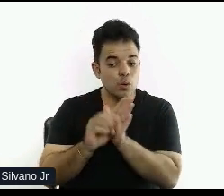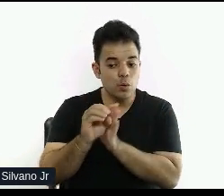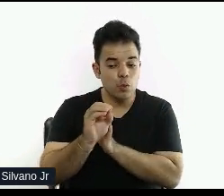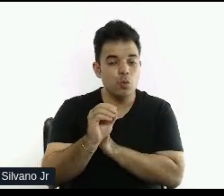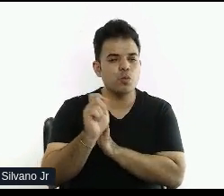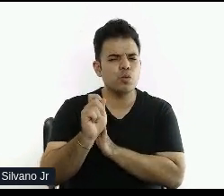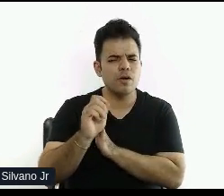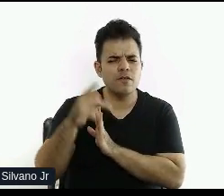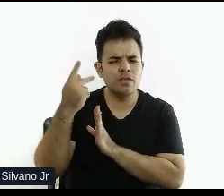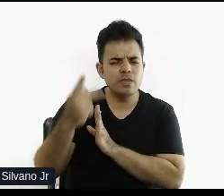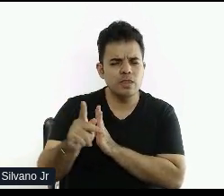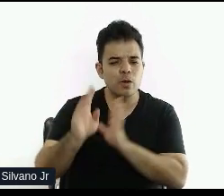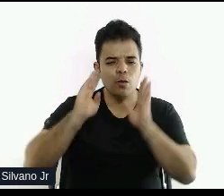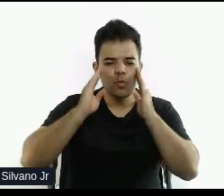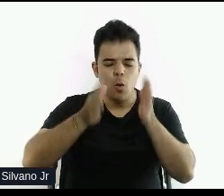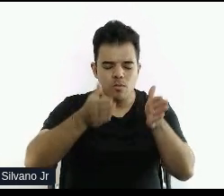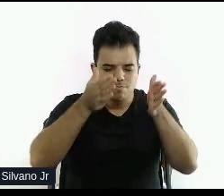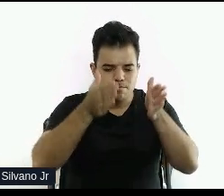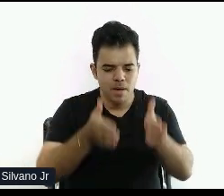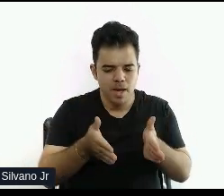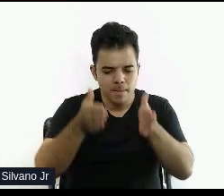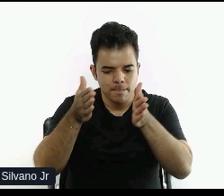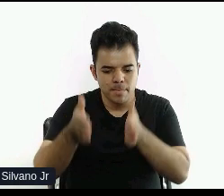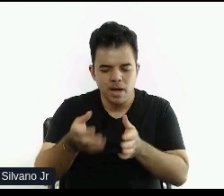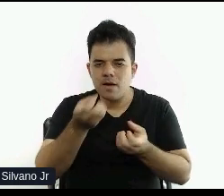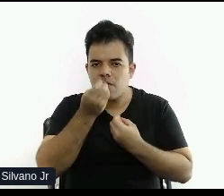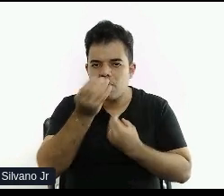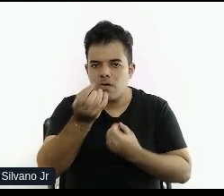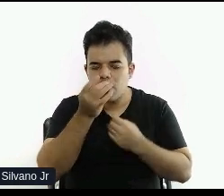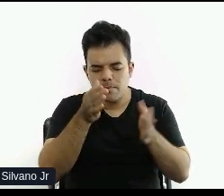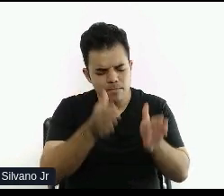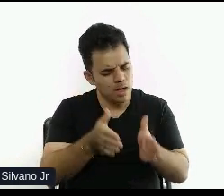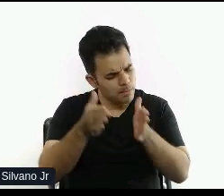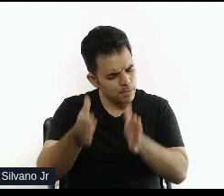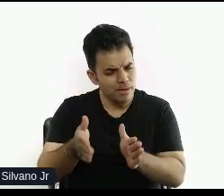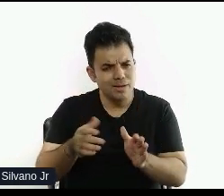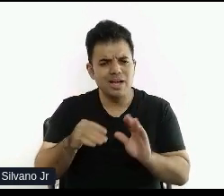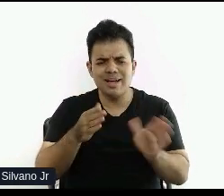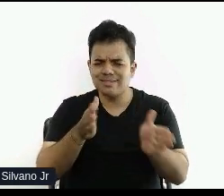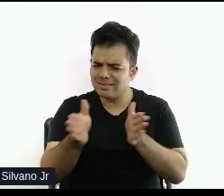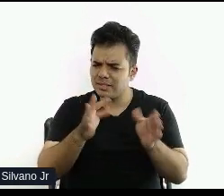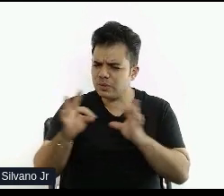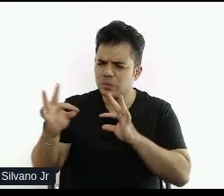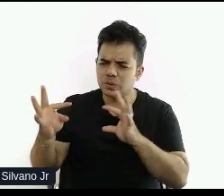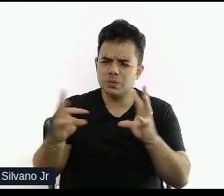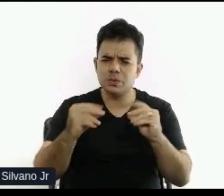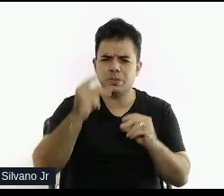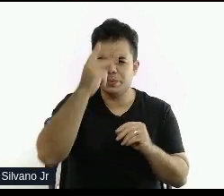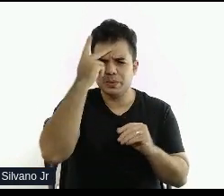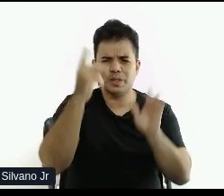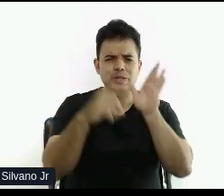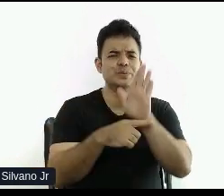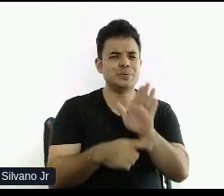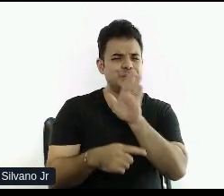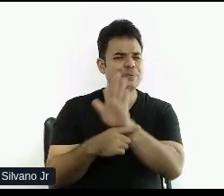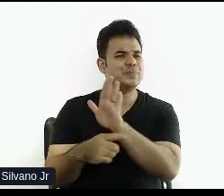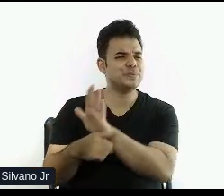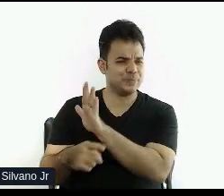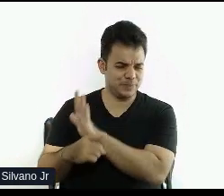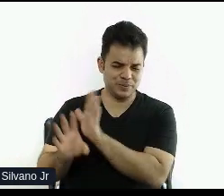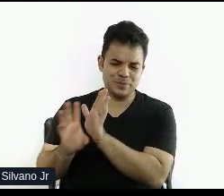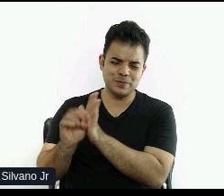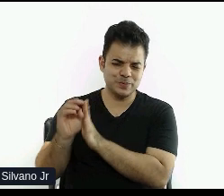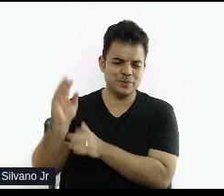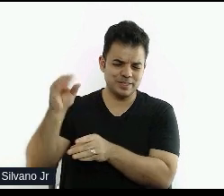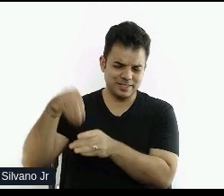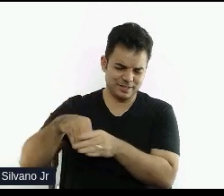né? E trazê-las, deixá-las disponíveis, acessíveis para todas as pessoas. Então, a gente vê aí que a acessibilidade também é um ponto forte do Google. Ele